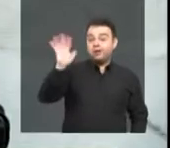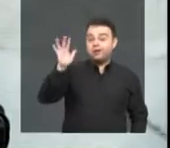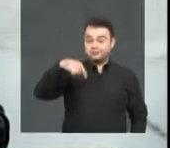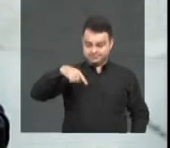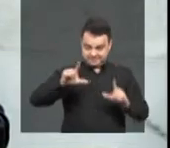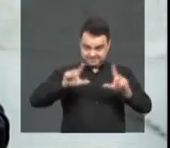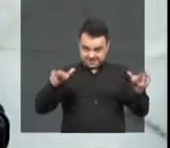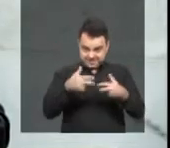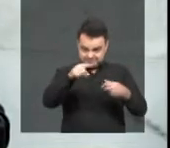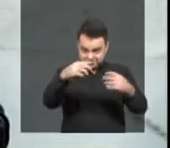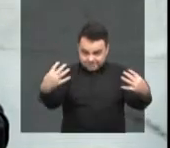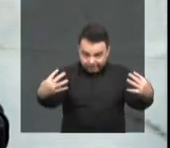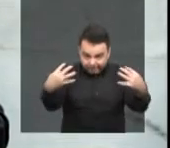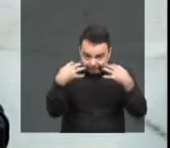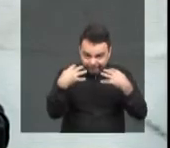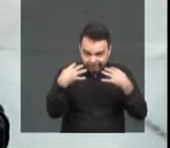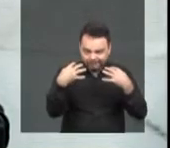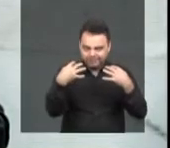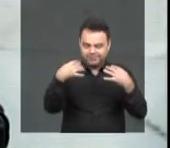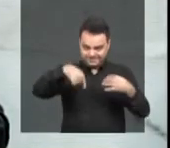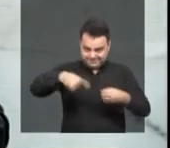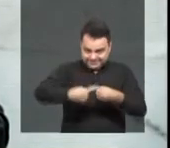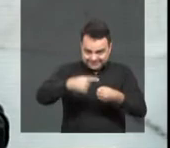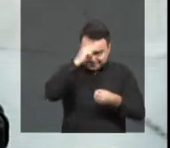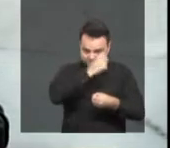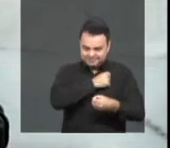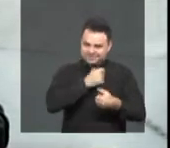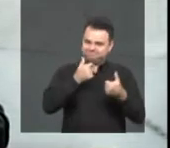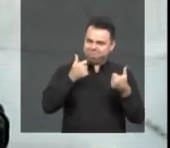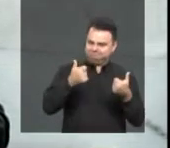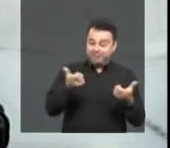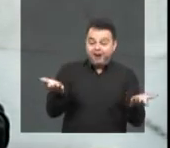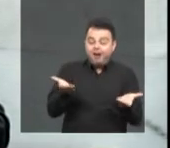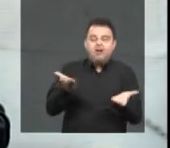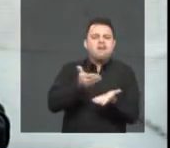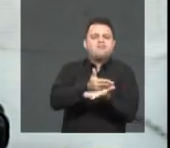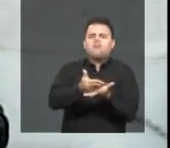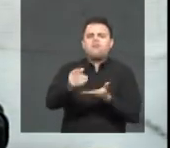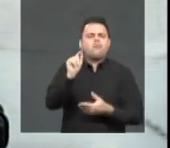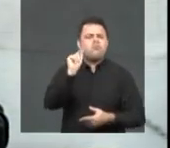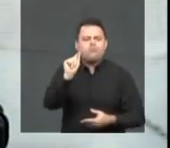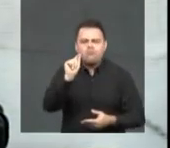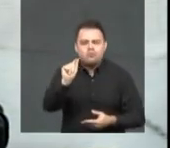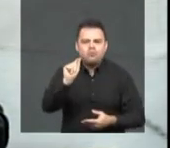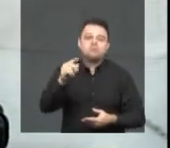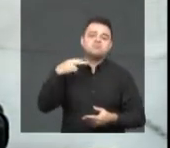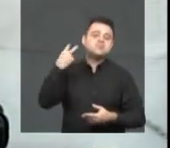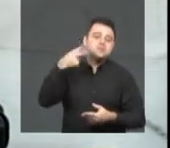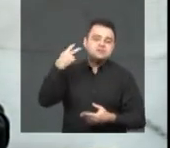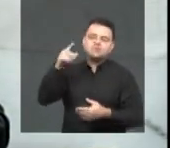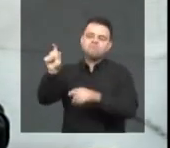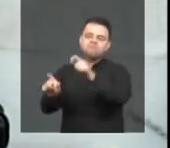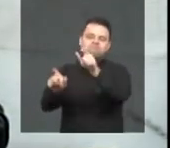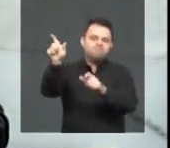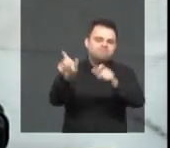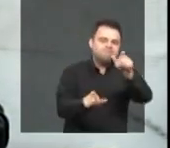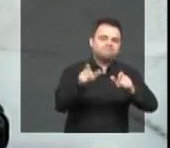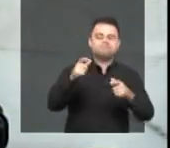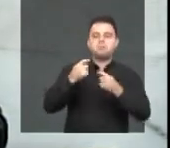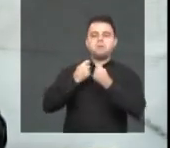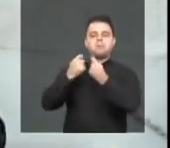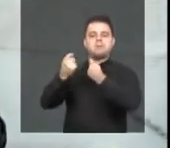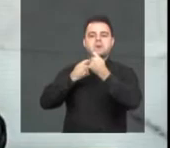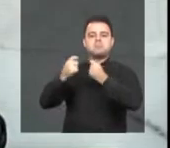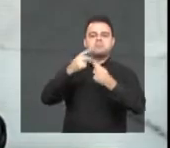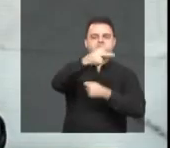Olá, você que nos acompanha pela TV Câmara de São José do Rio Preto. A partir de agora começa o Questão de Ordem, onde